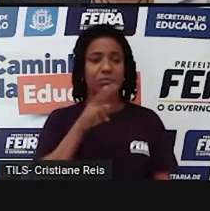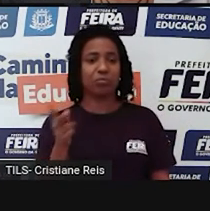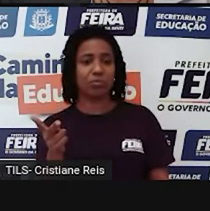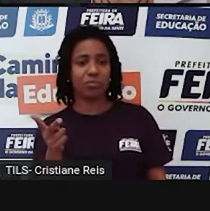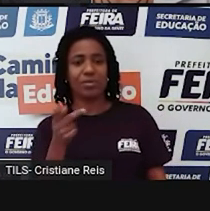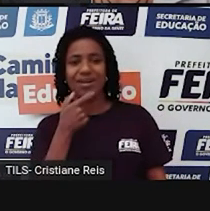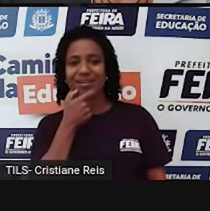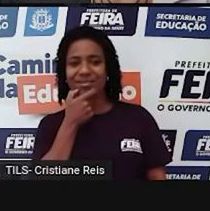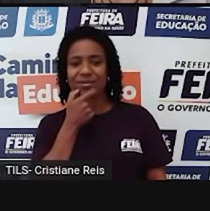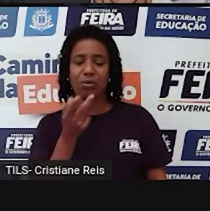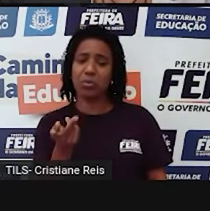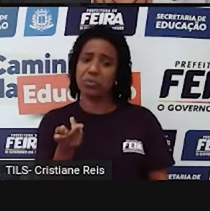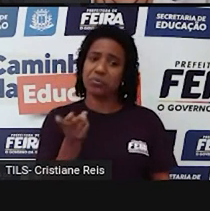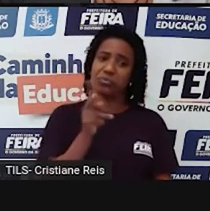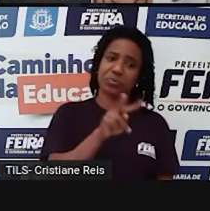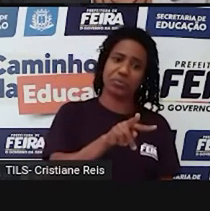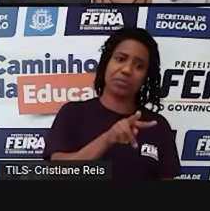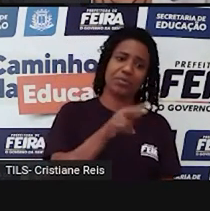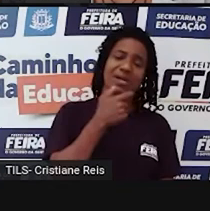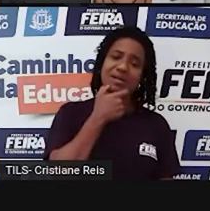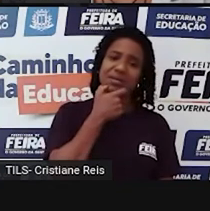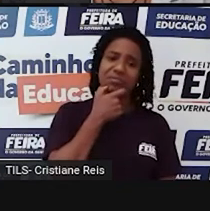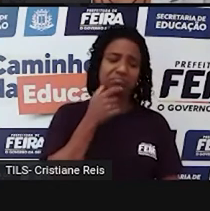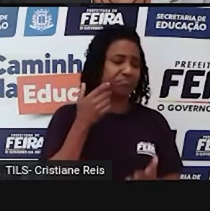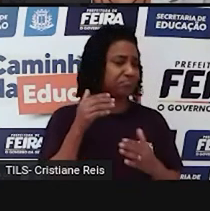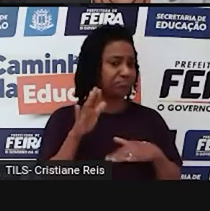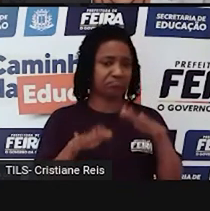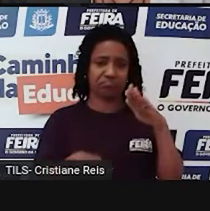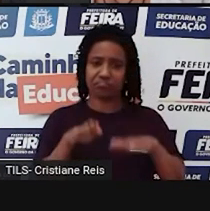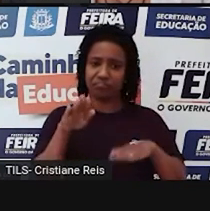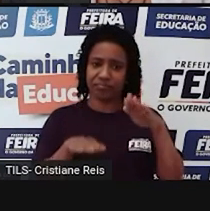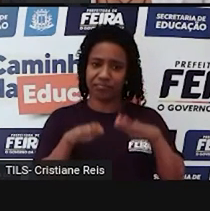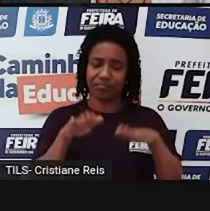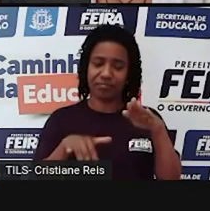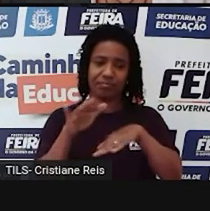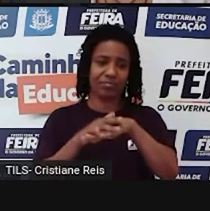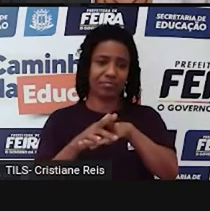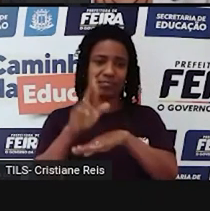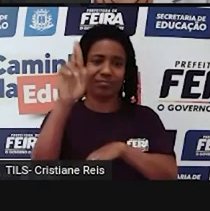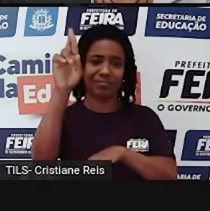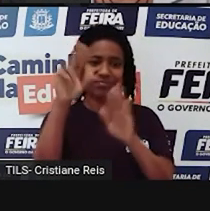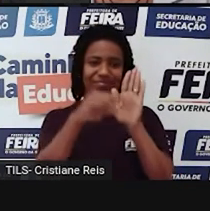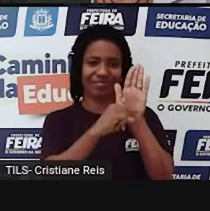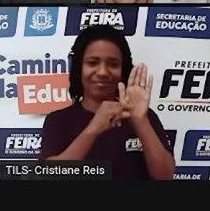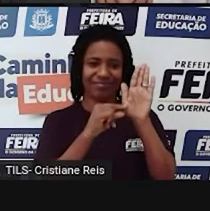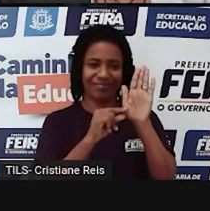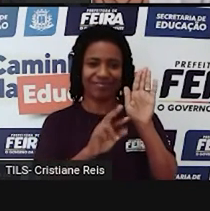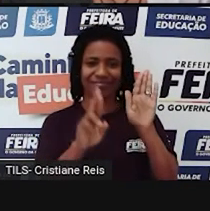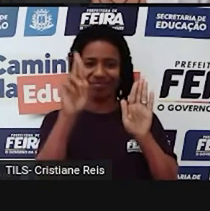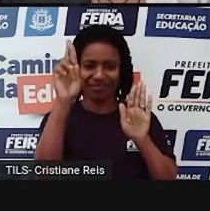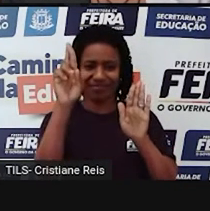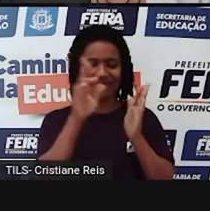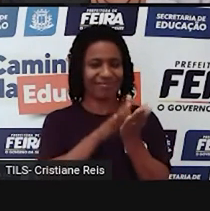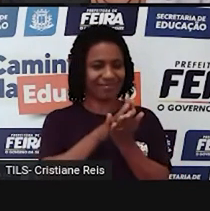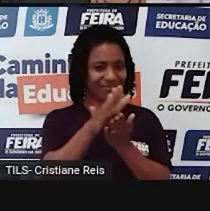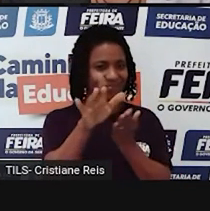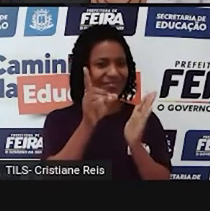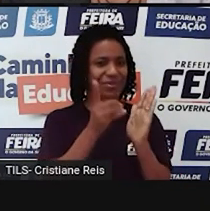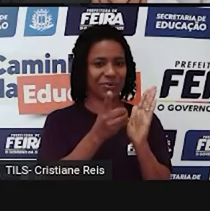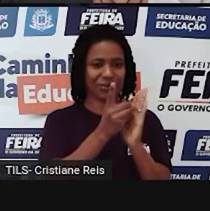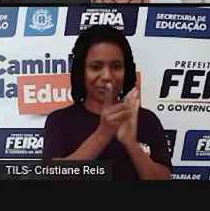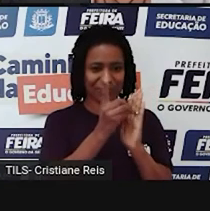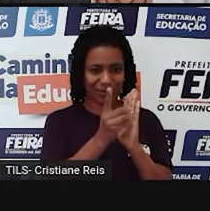da editora que publicou o dicionário Mas o que é importante a gente compreender é que na maioria dos